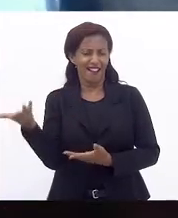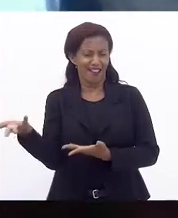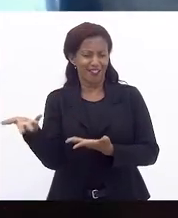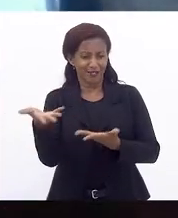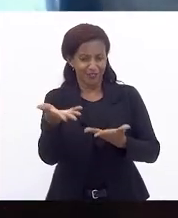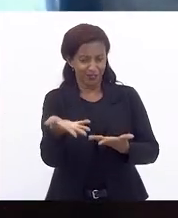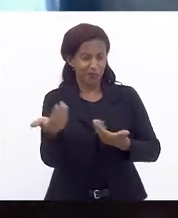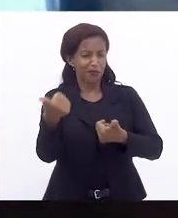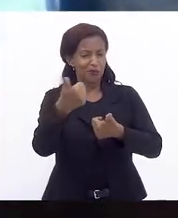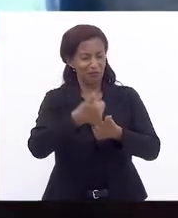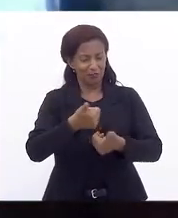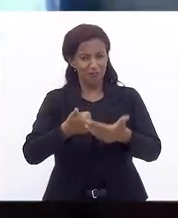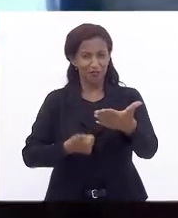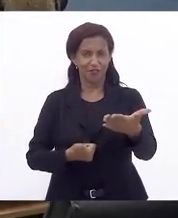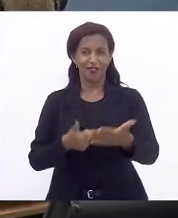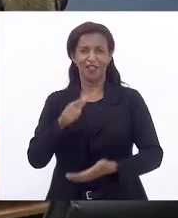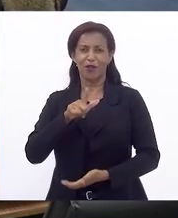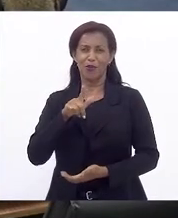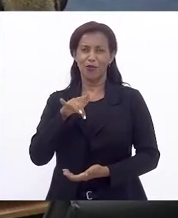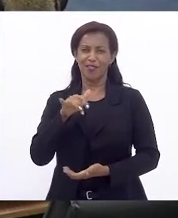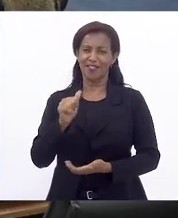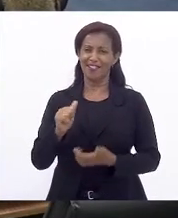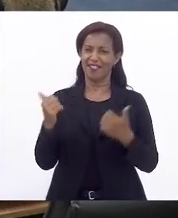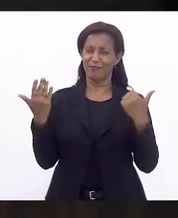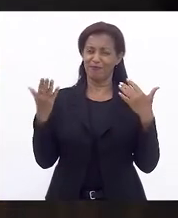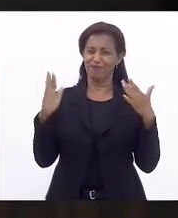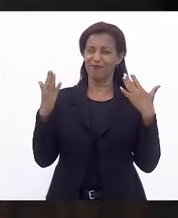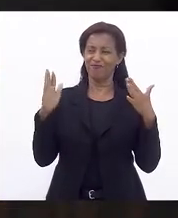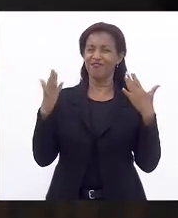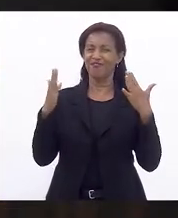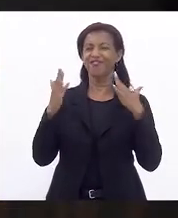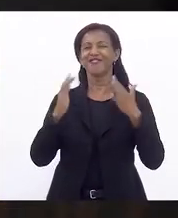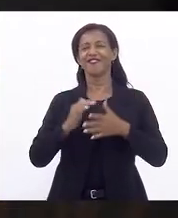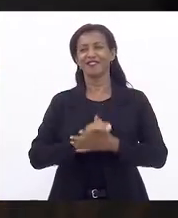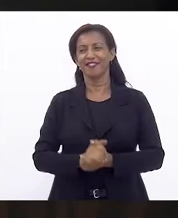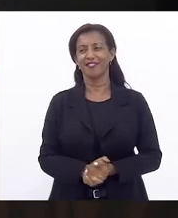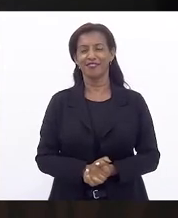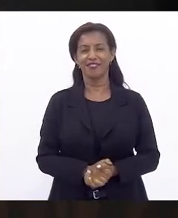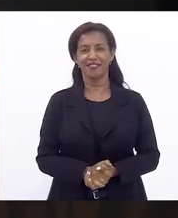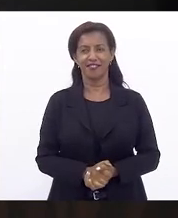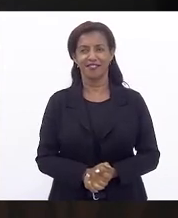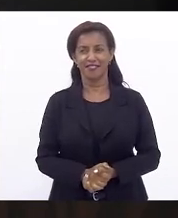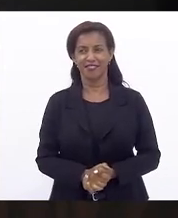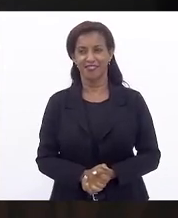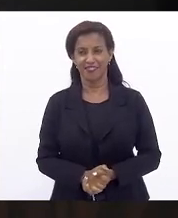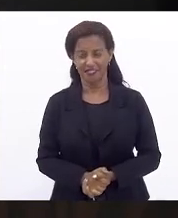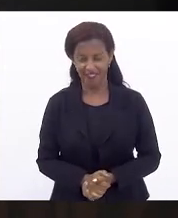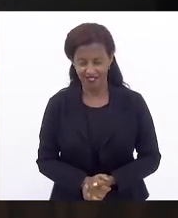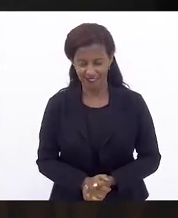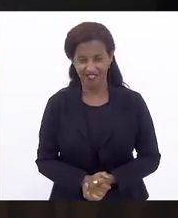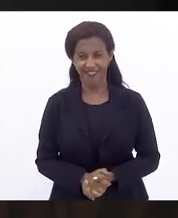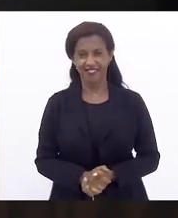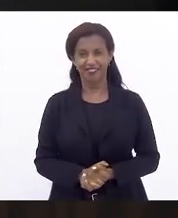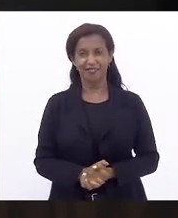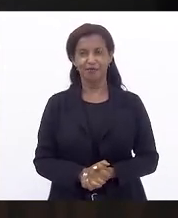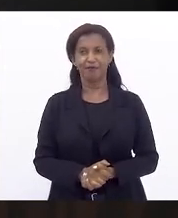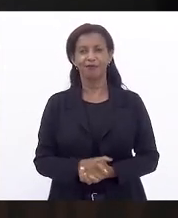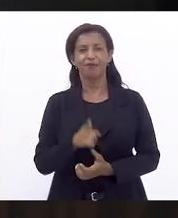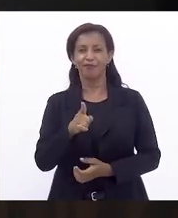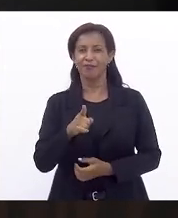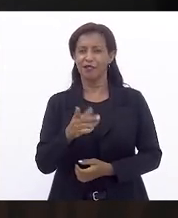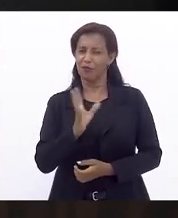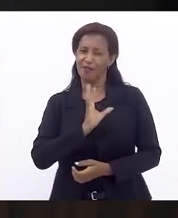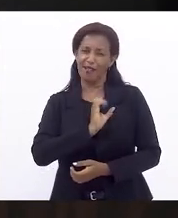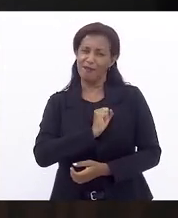deputada Lucinha. Concedido, deferido, pedido de vossa excelência, deputado Lucinha. Vossa excelência é muito